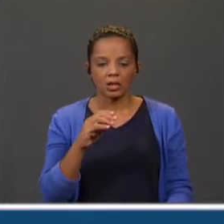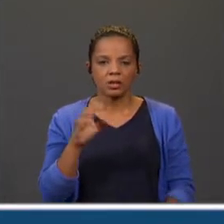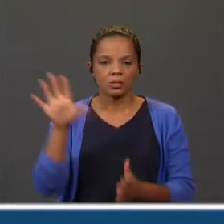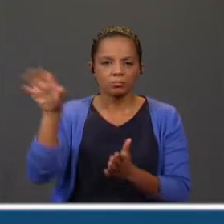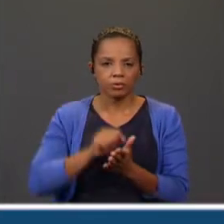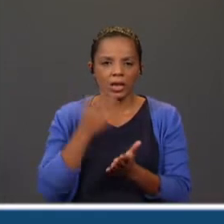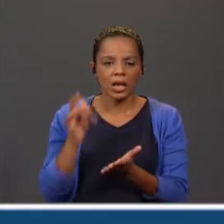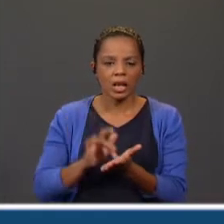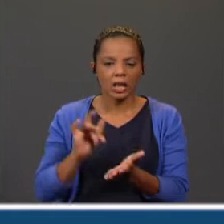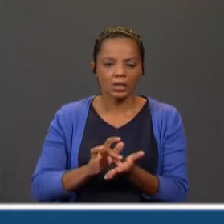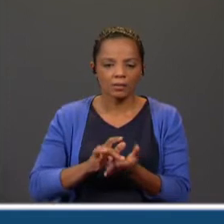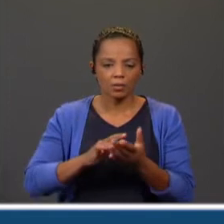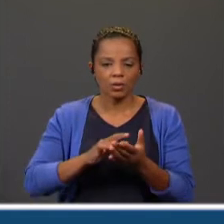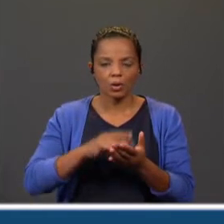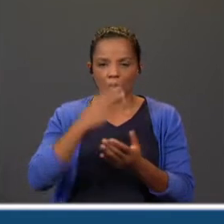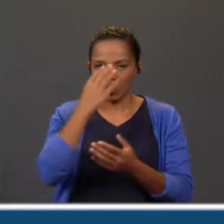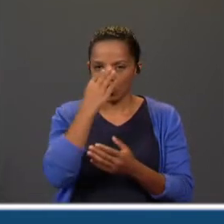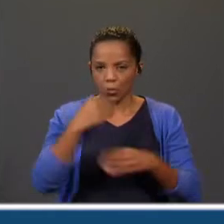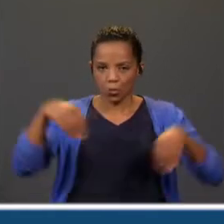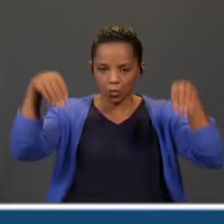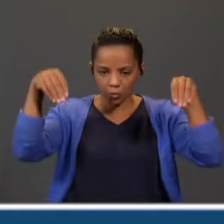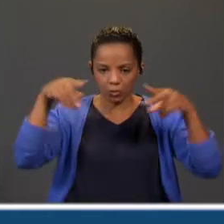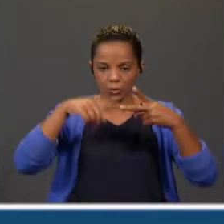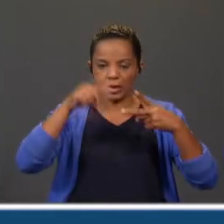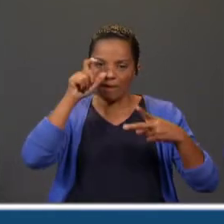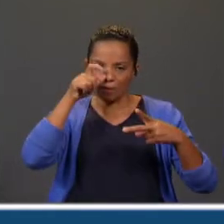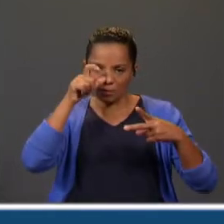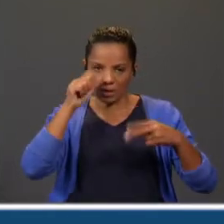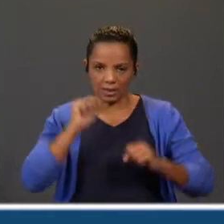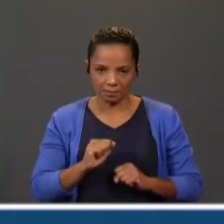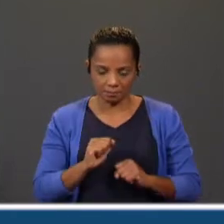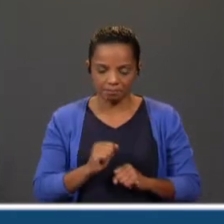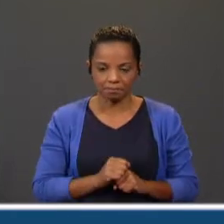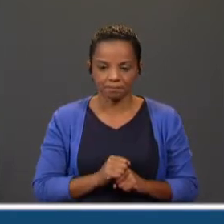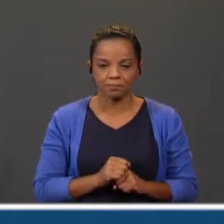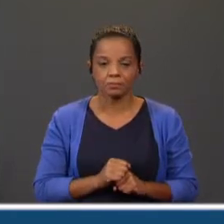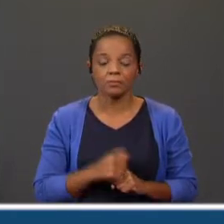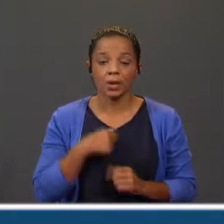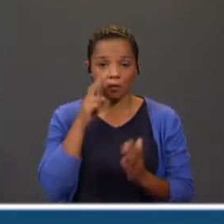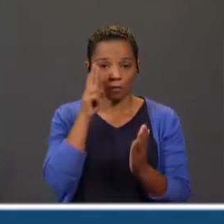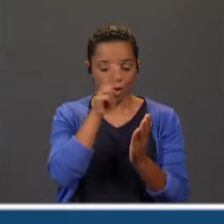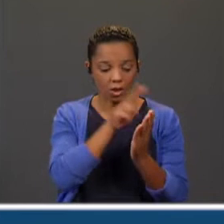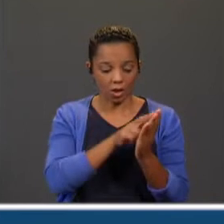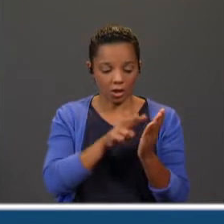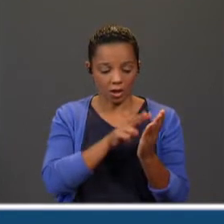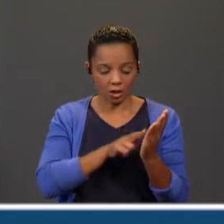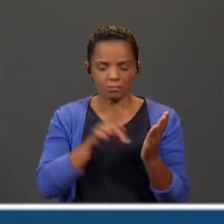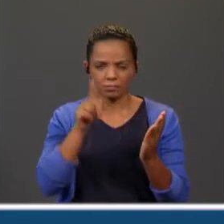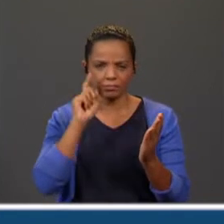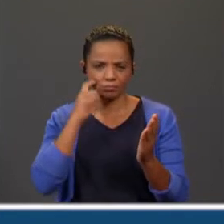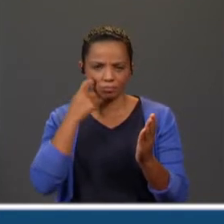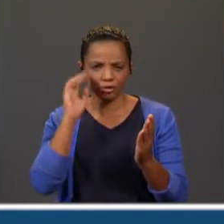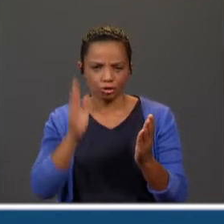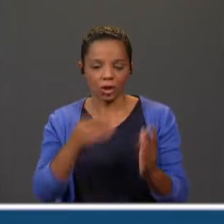Formiga, da Civilização Editora. Eu vou lê-lo. Se estás atento, já reparaste que